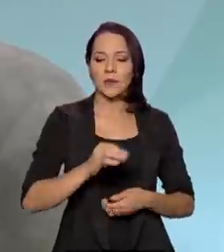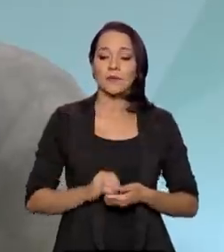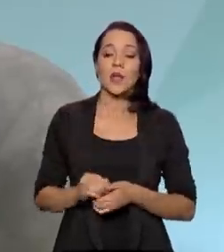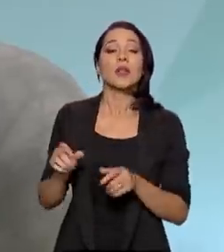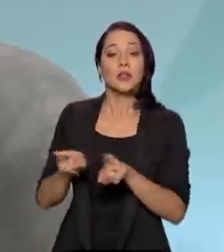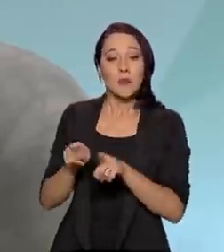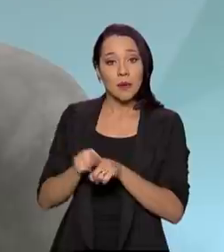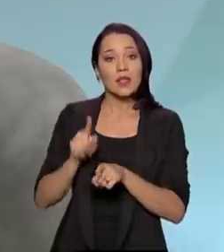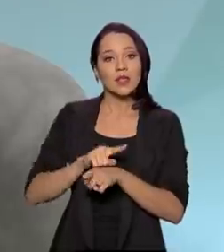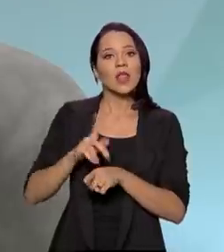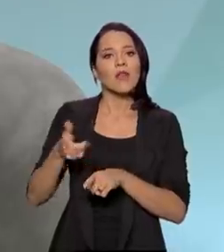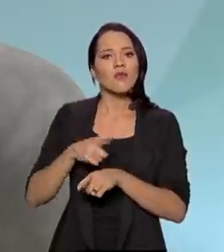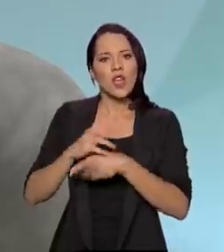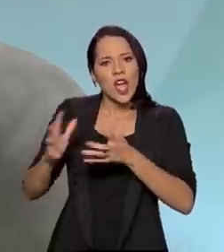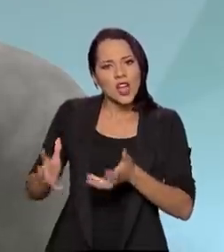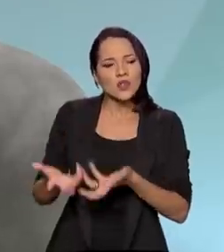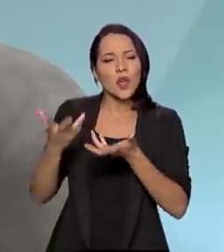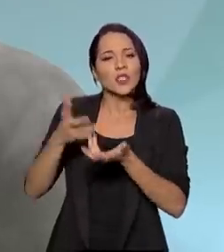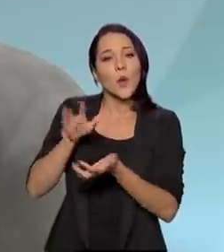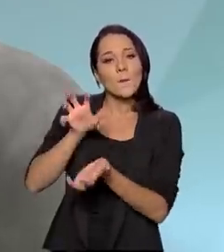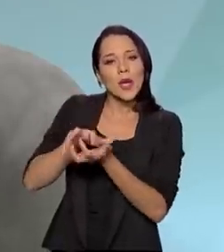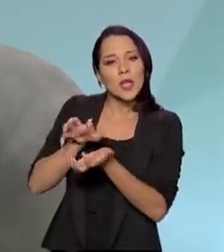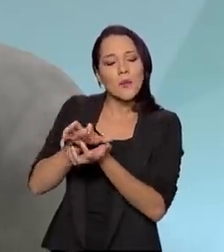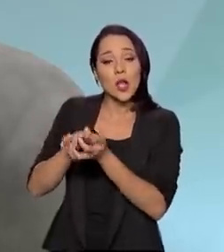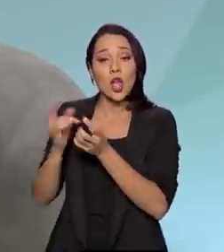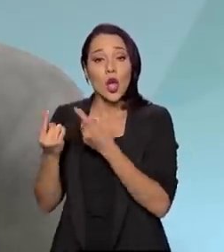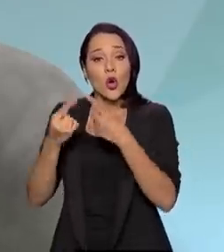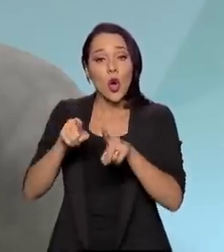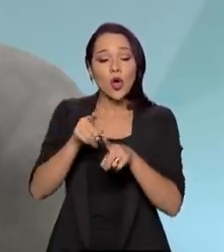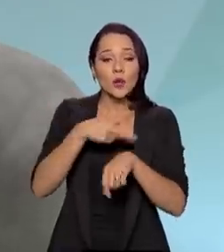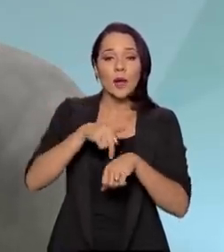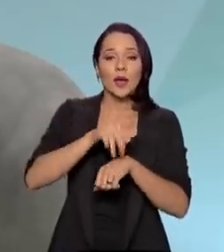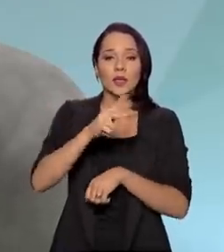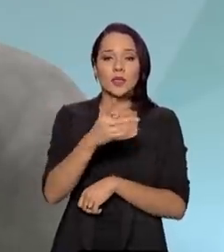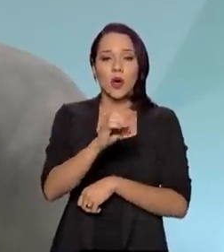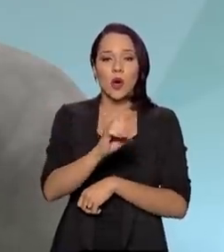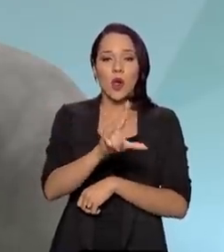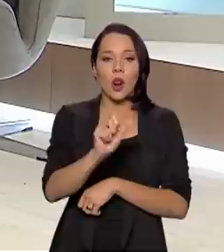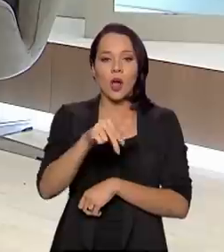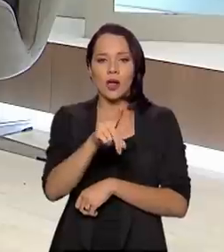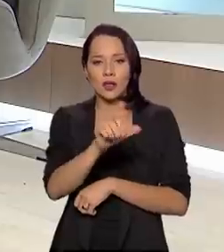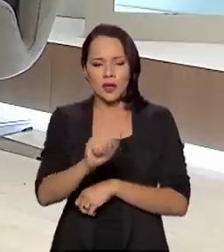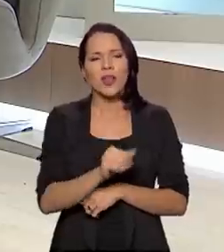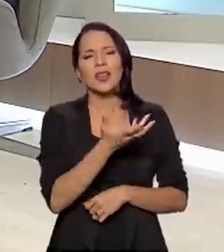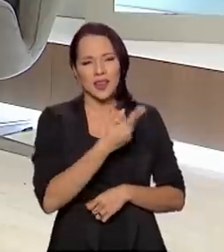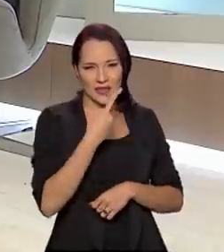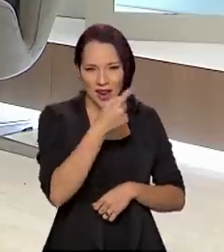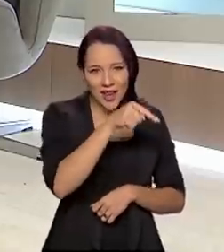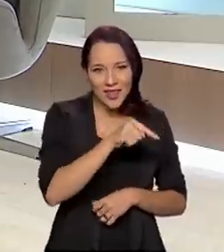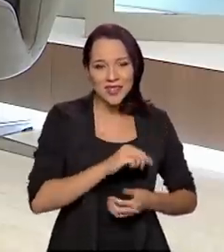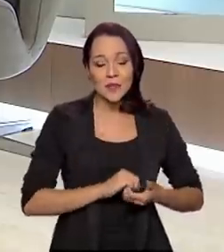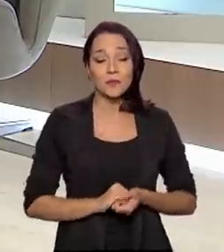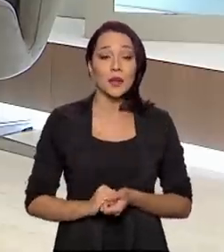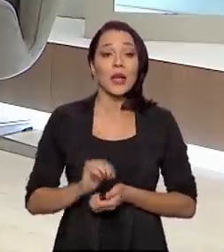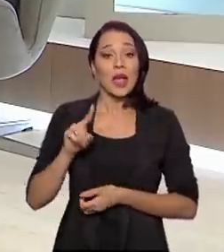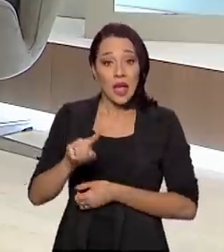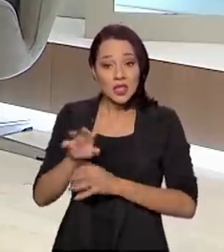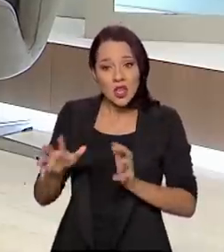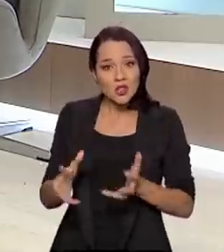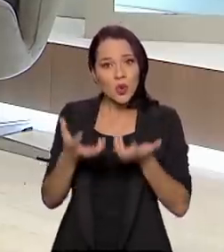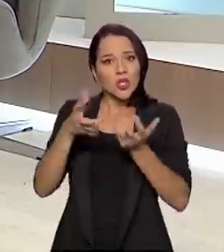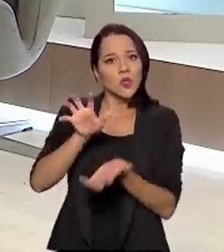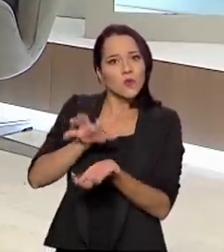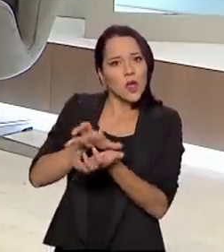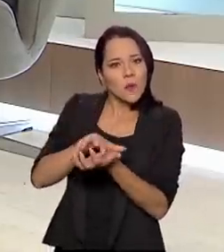tivemos a insurreição pernambucana contra os holandeses, bem antes, né? Eu ia comentar isso com o senhor. Pois é. A insurreição pernambucana foi